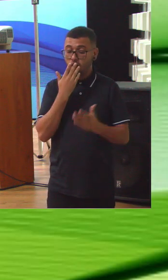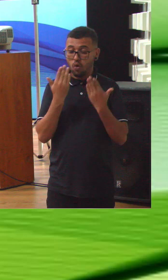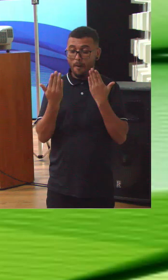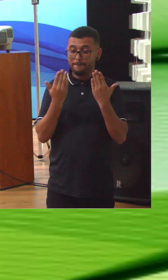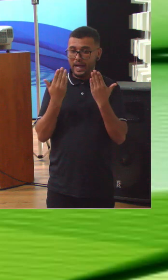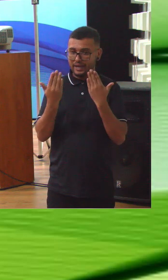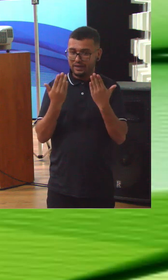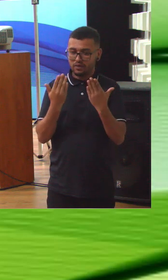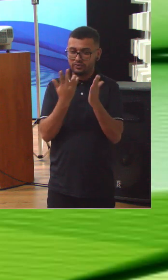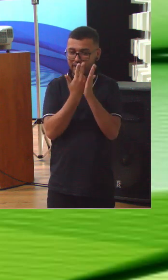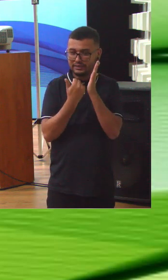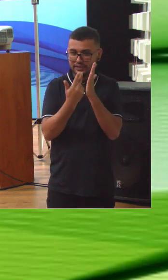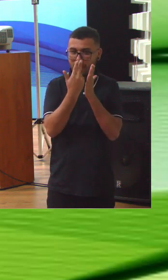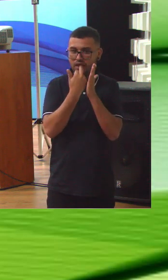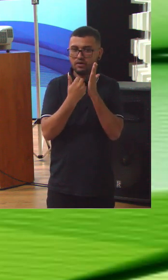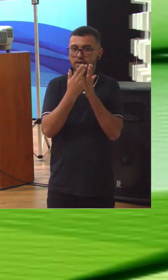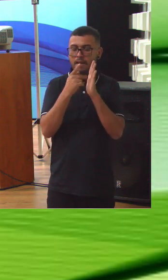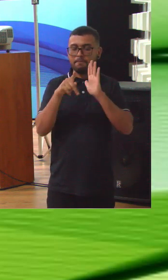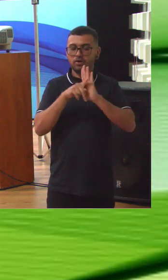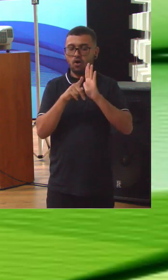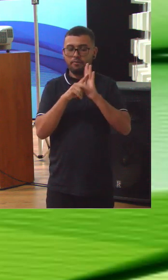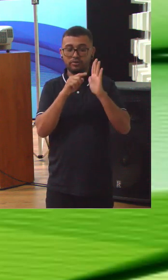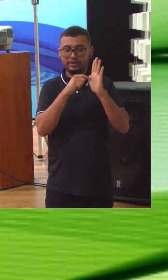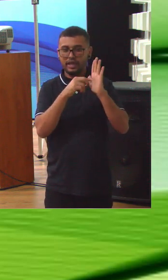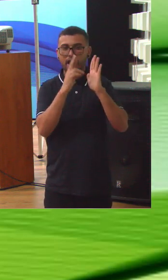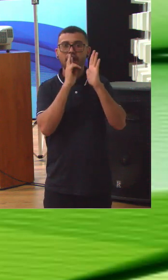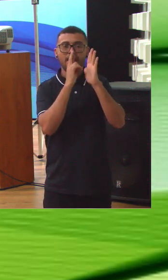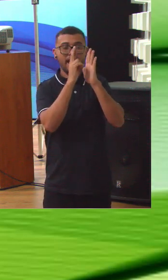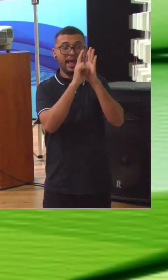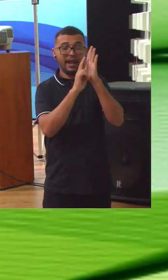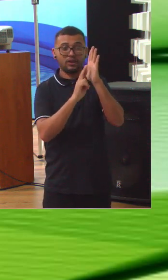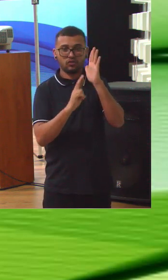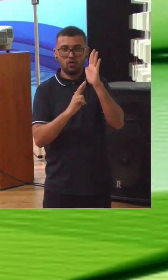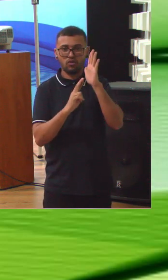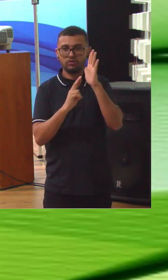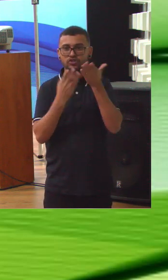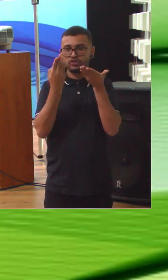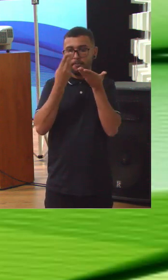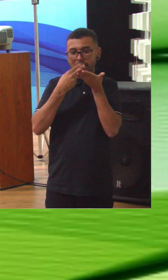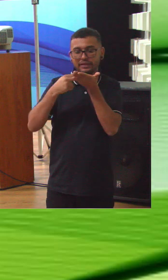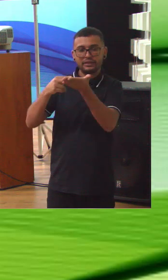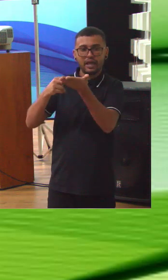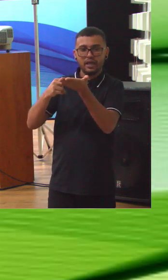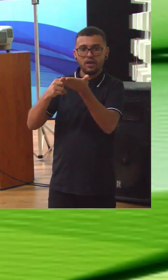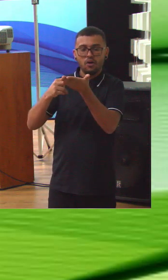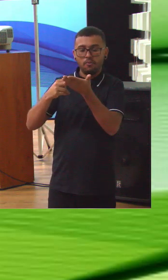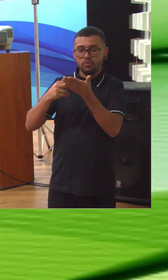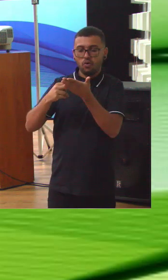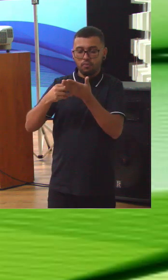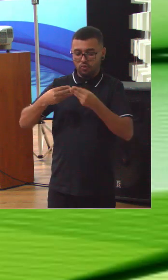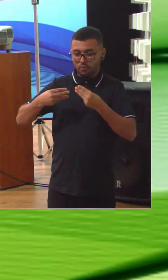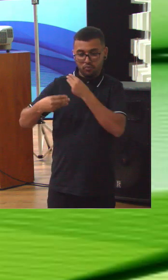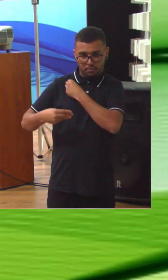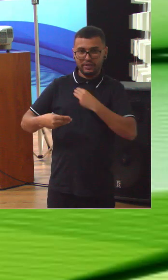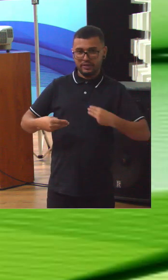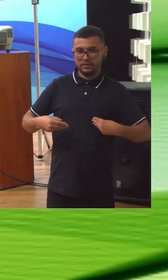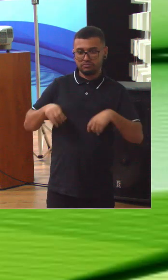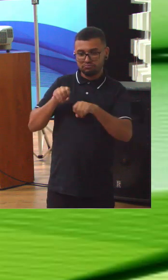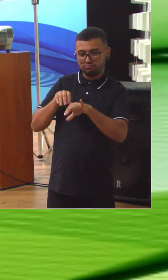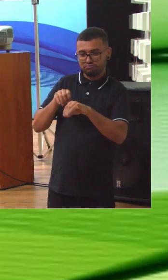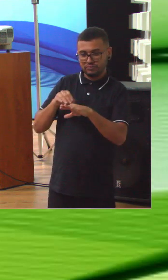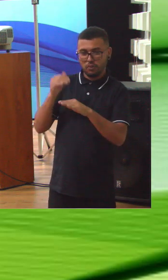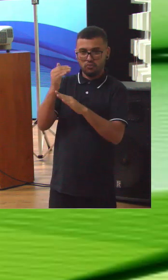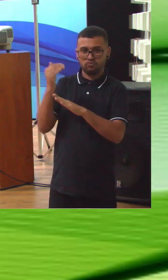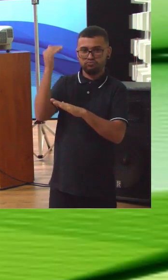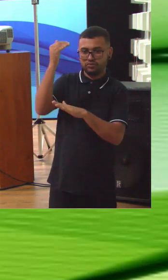e esse gráfico vem lá do relatório que está publicado foi encaminhado para o ministro da educação e para a alta cúpula do MEC e que está